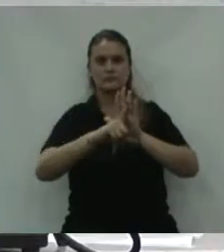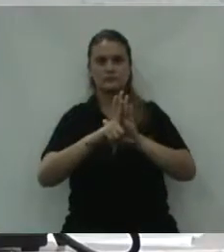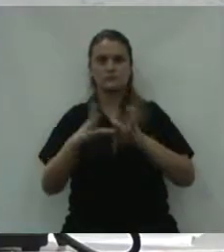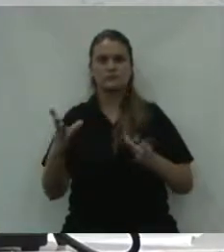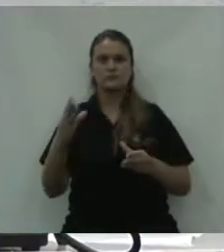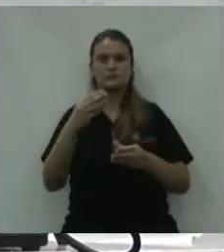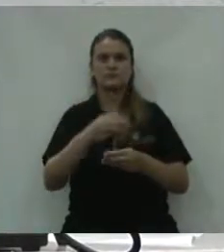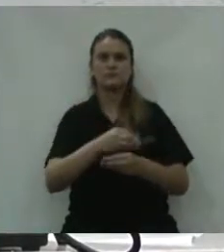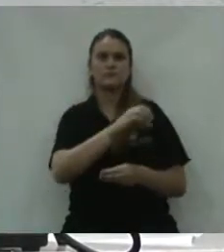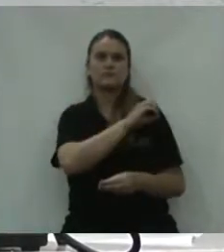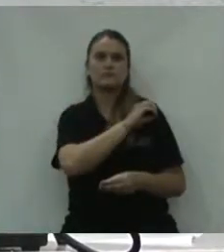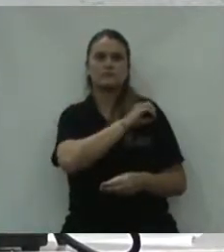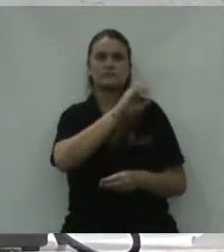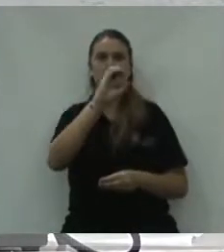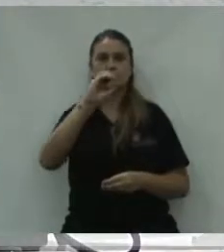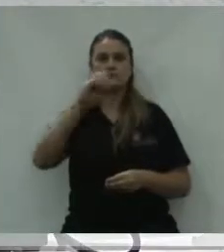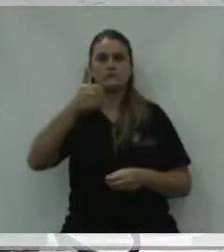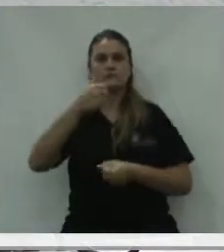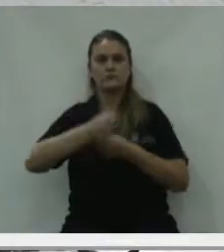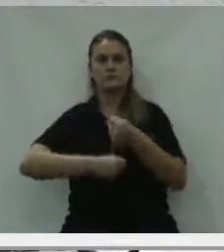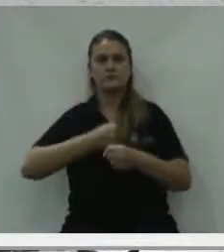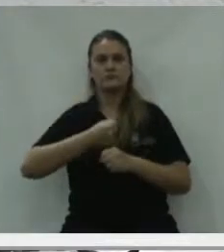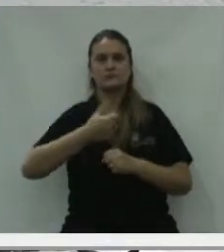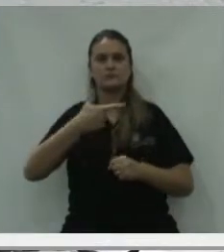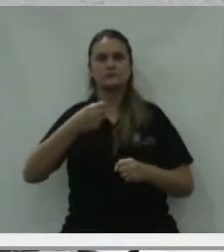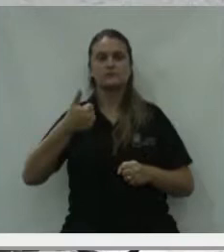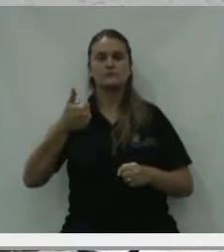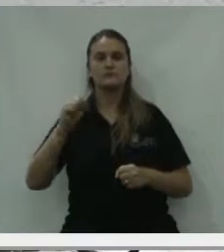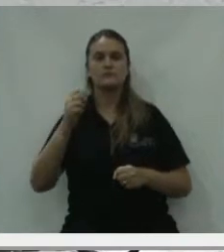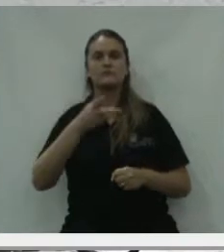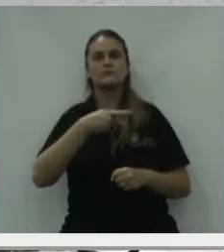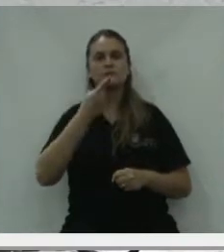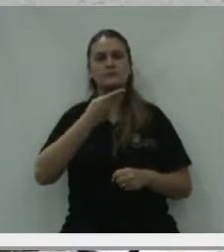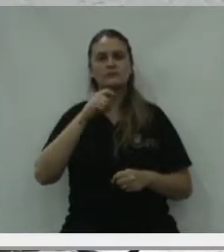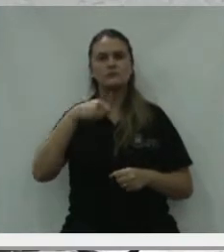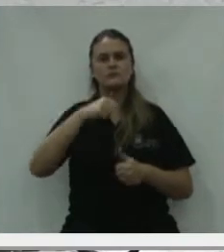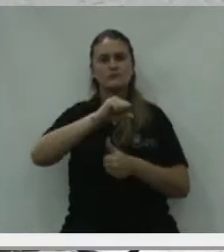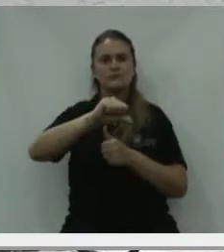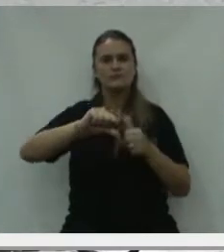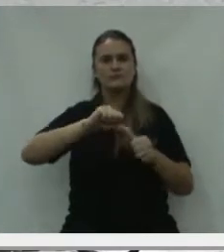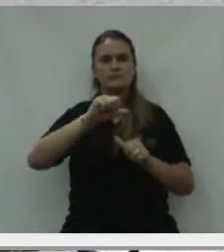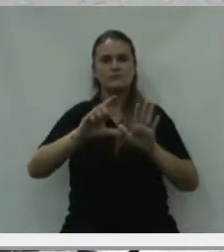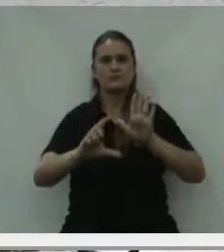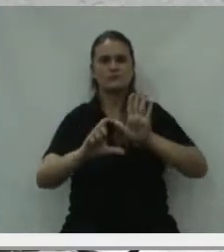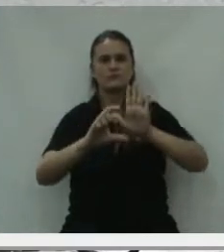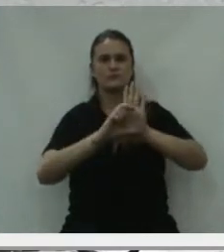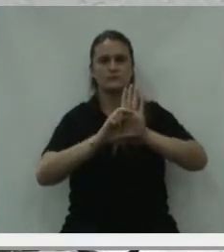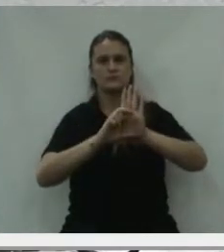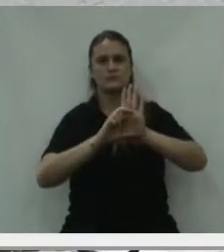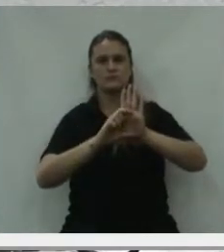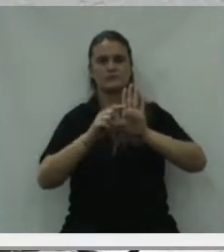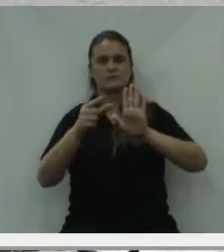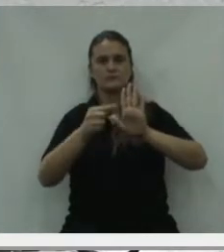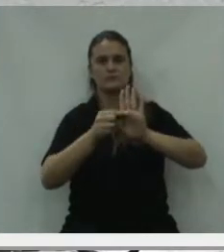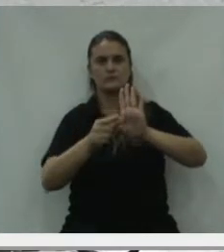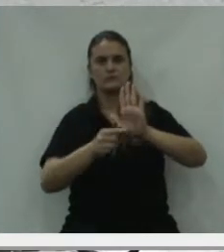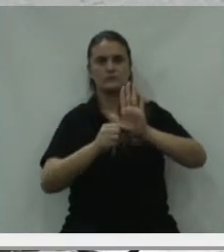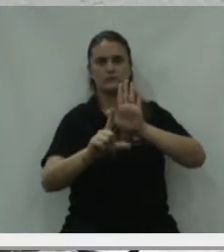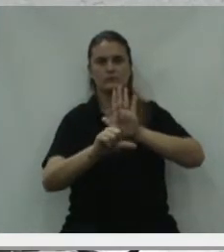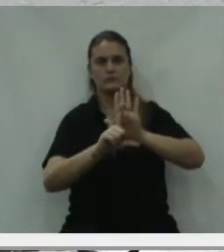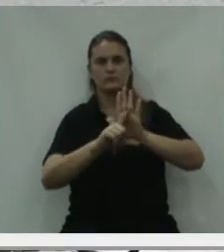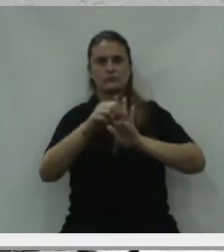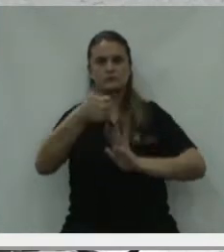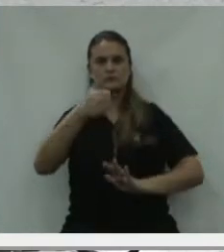de lei complementar nº 1 barra 2018, dispõe sobre alteração no parágrafo único do